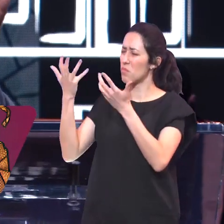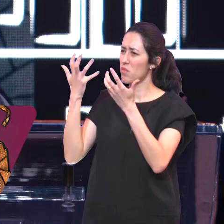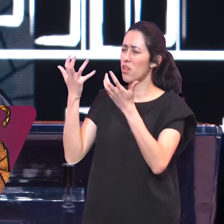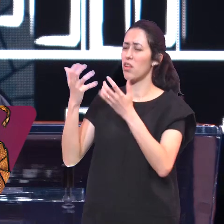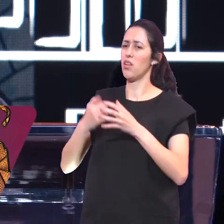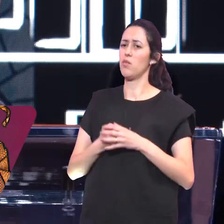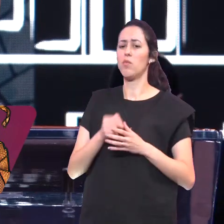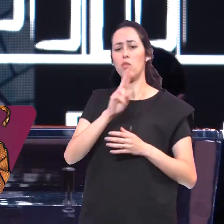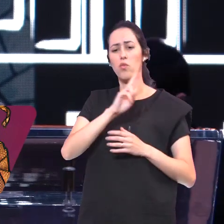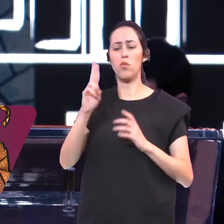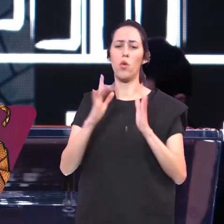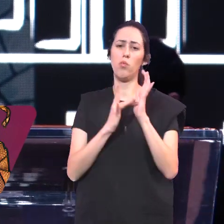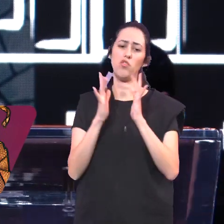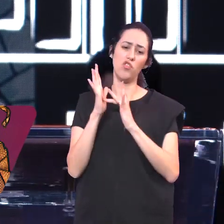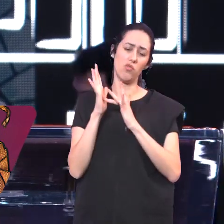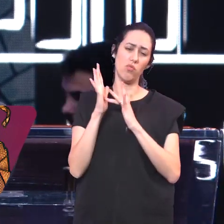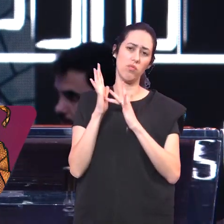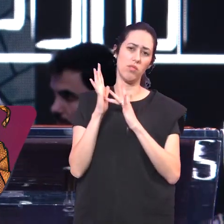Em nome de Jesus